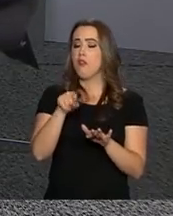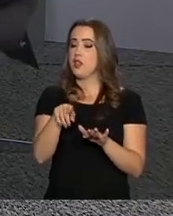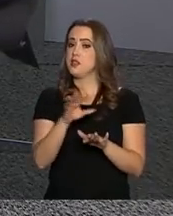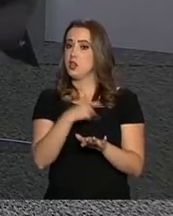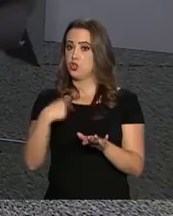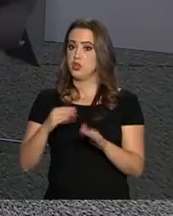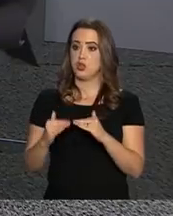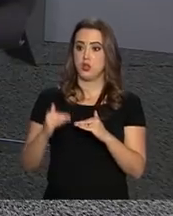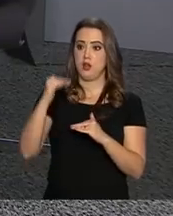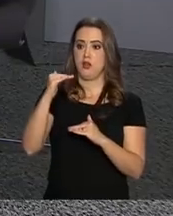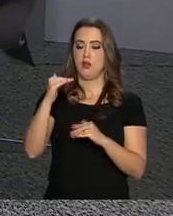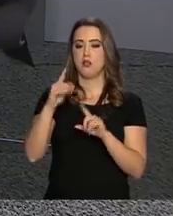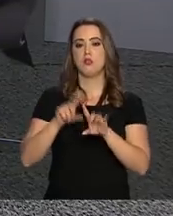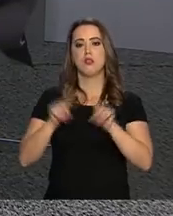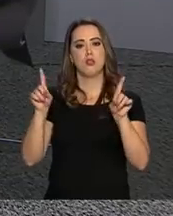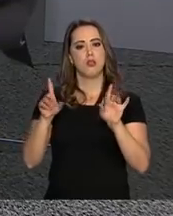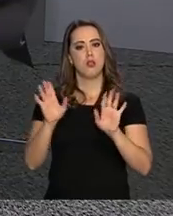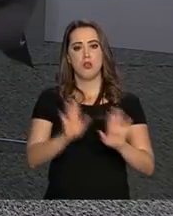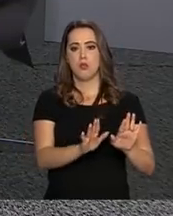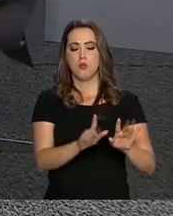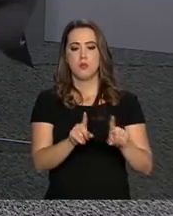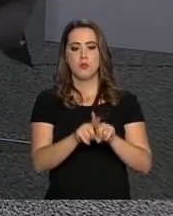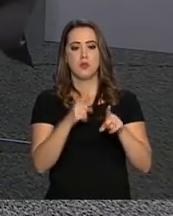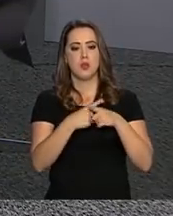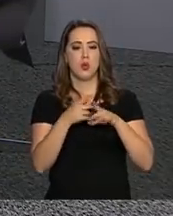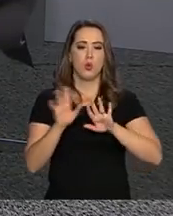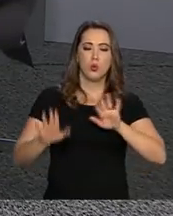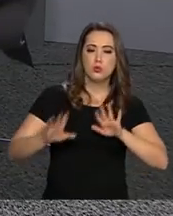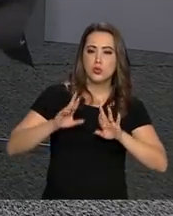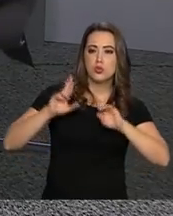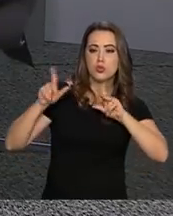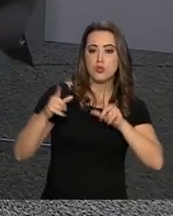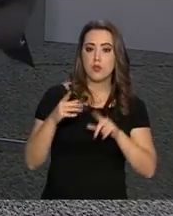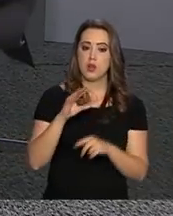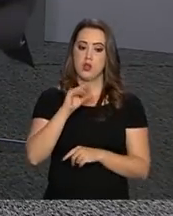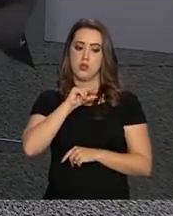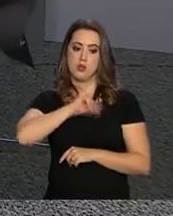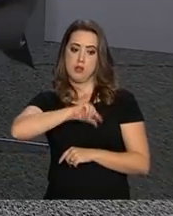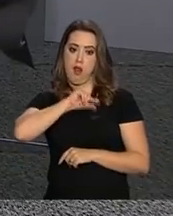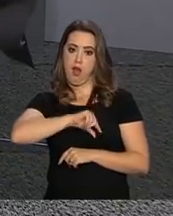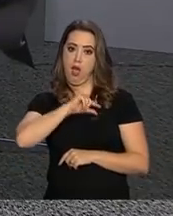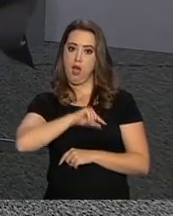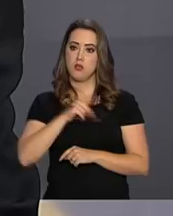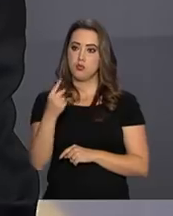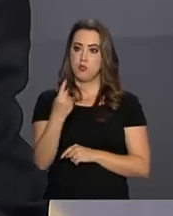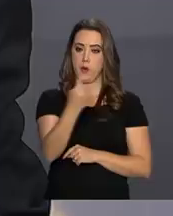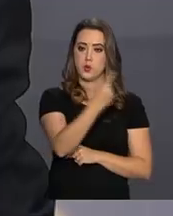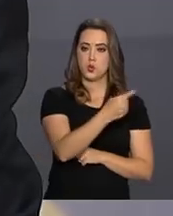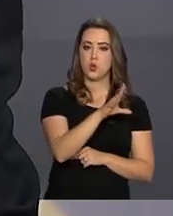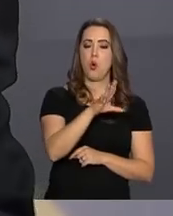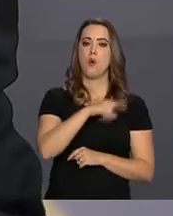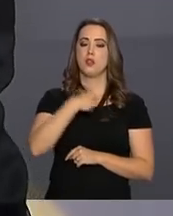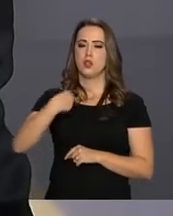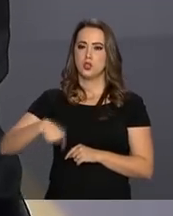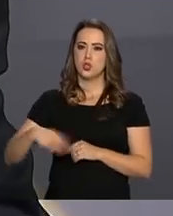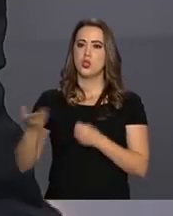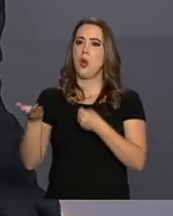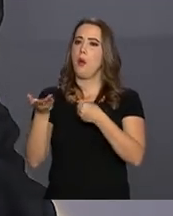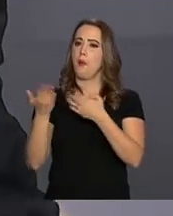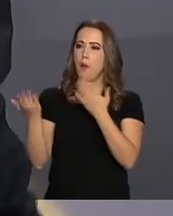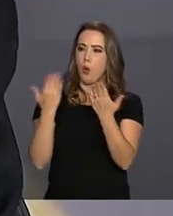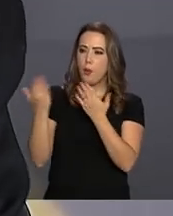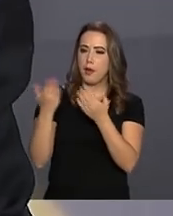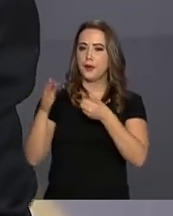de compra, sim. Agora, daí não. Aí não. Porque a per capita, não. A renda per capita chinesa ainda está aí disputando com a